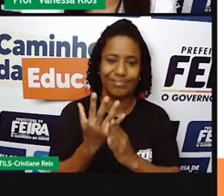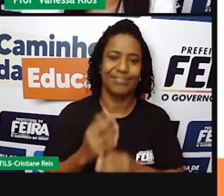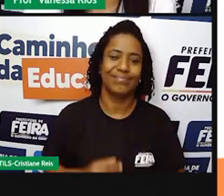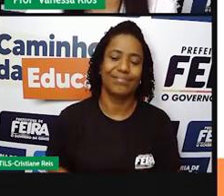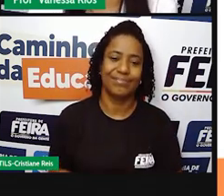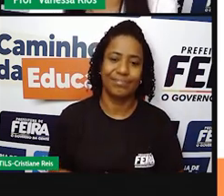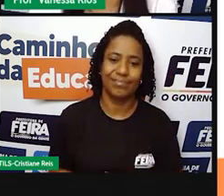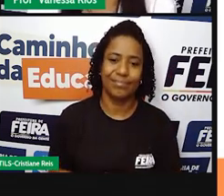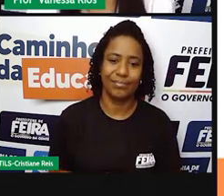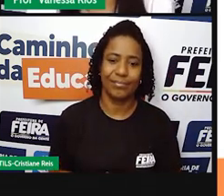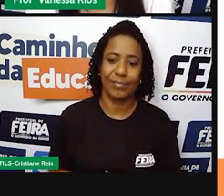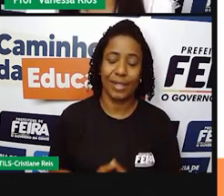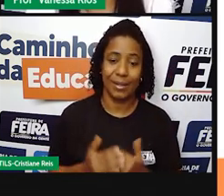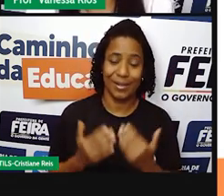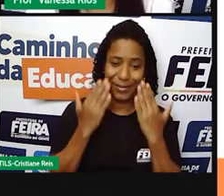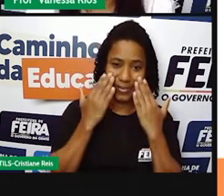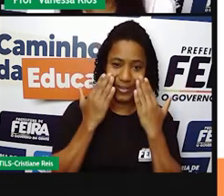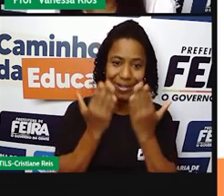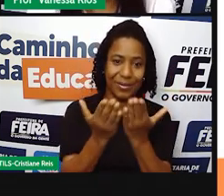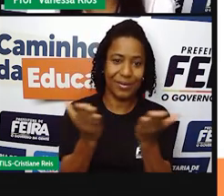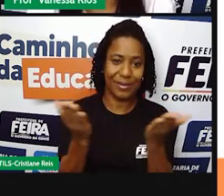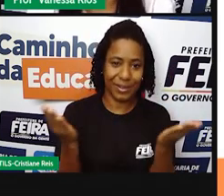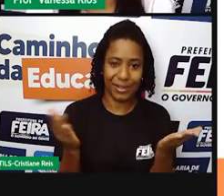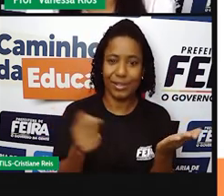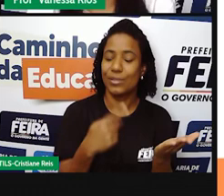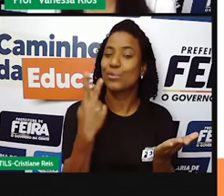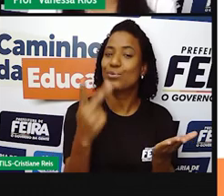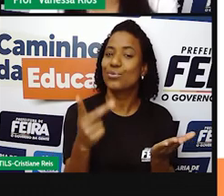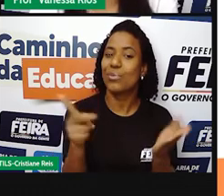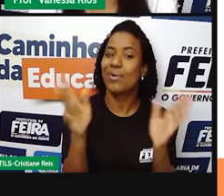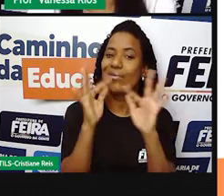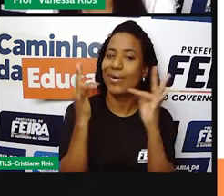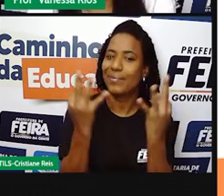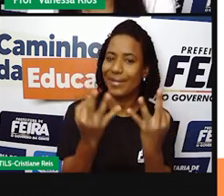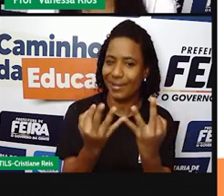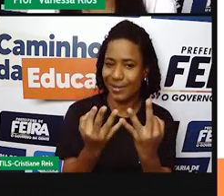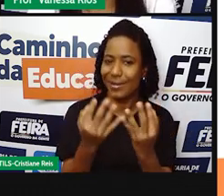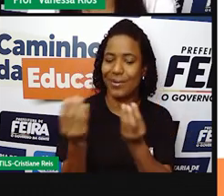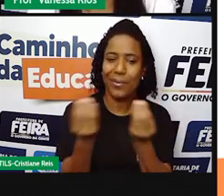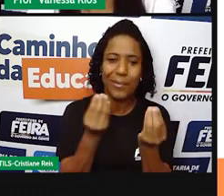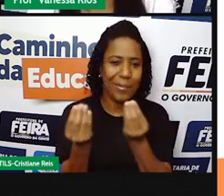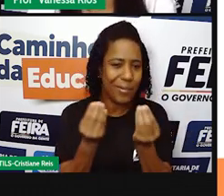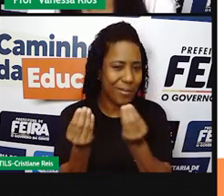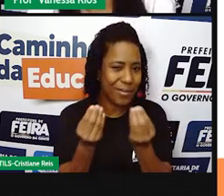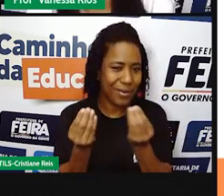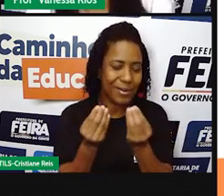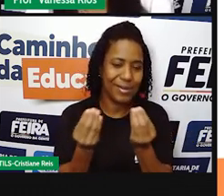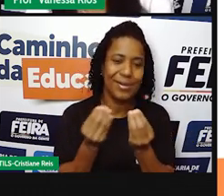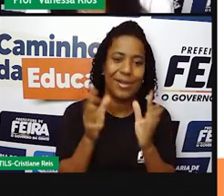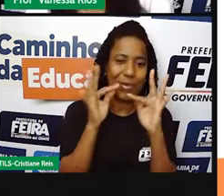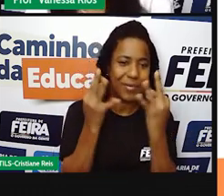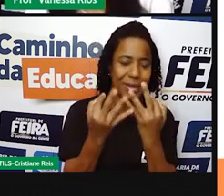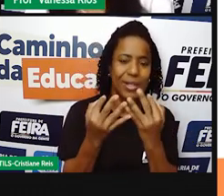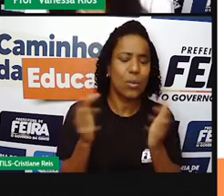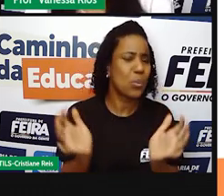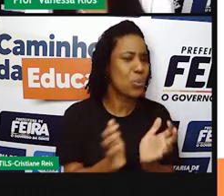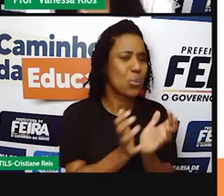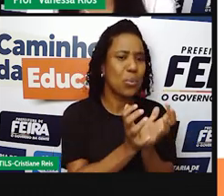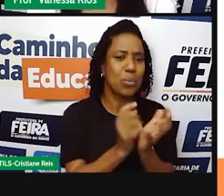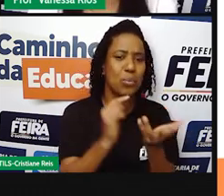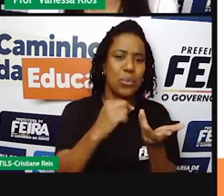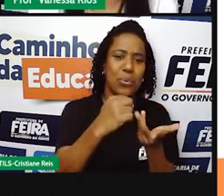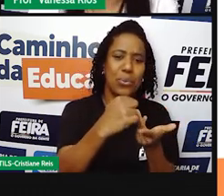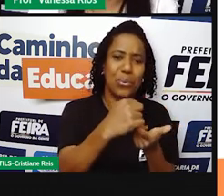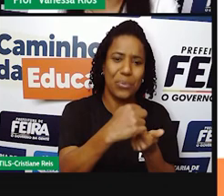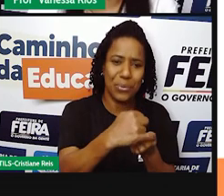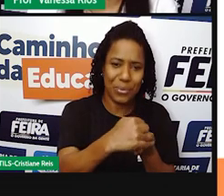E aí agora com você. E a sua família? Como é que ela é organizada? Como é que ela é estruturada? Com quem